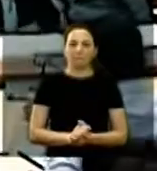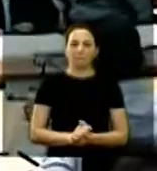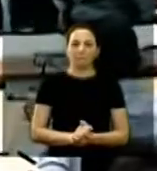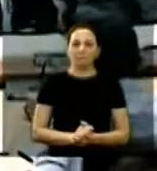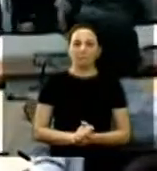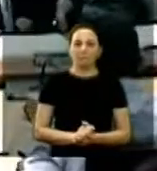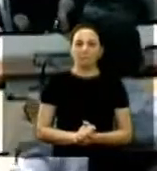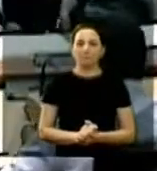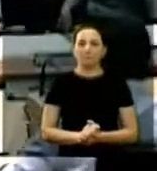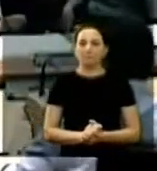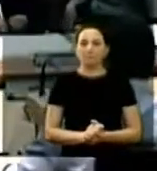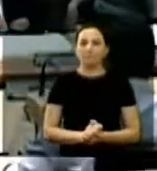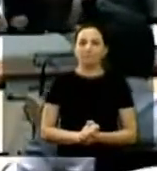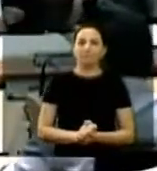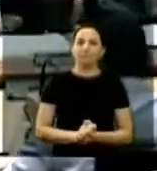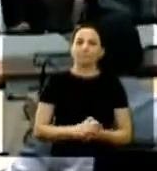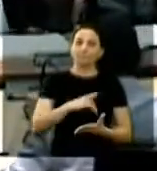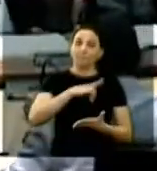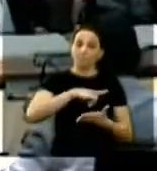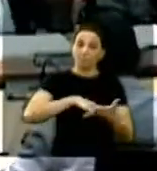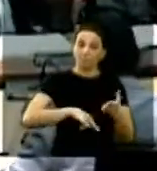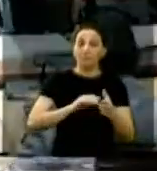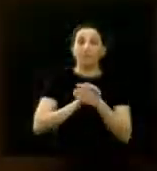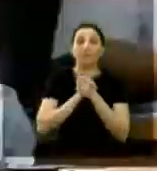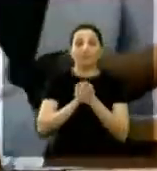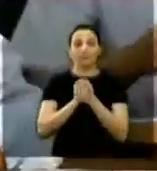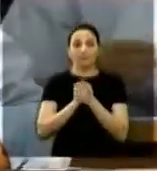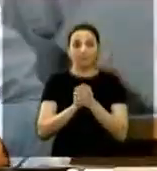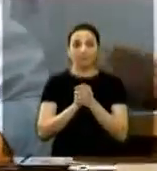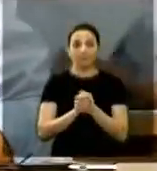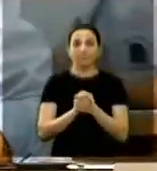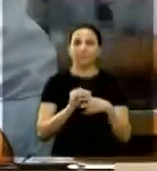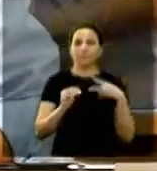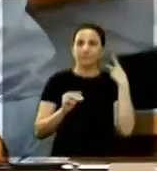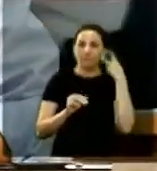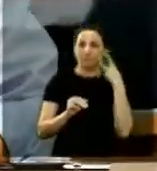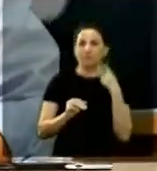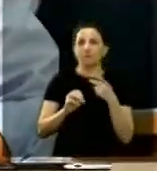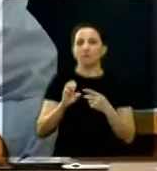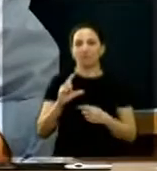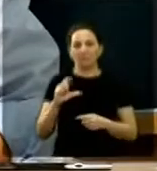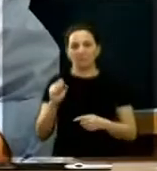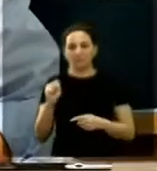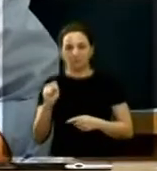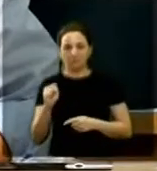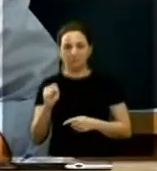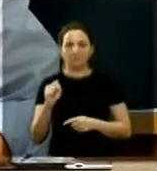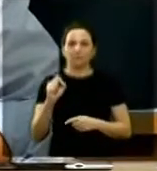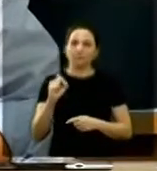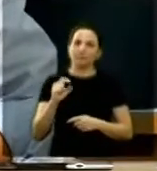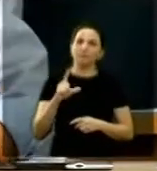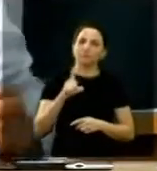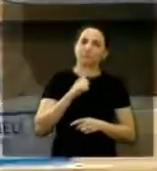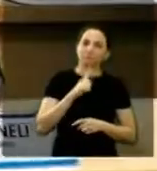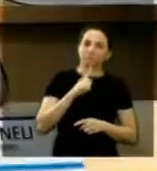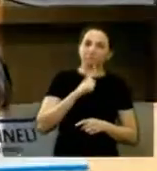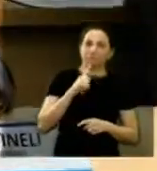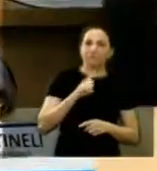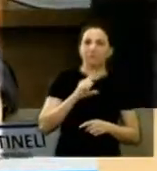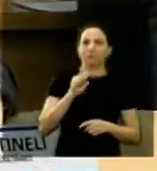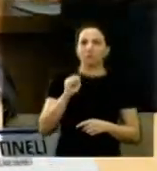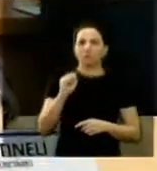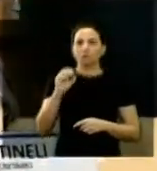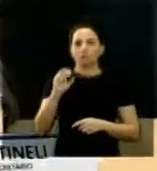Vamos passar à leitura dos requerimentos de congratulações. Autor, vereador Elias Chediek. Considerando que a